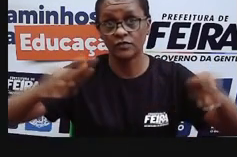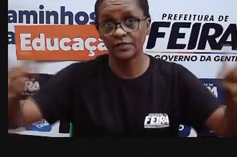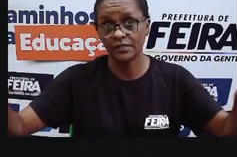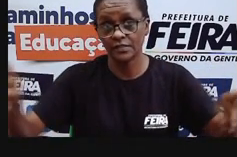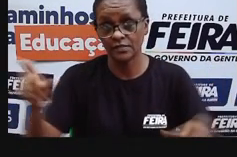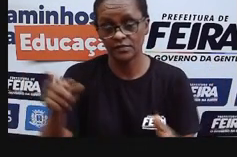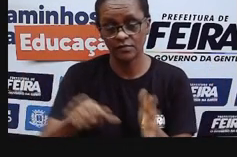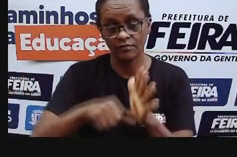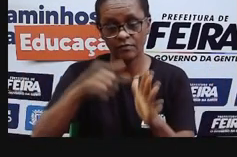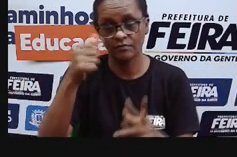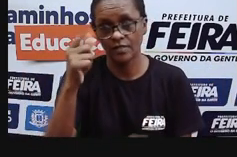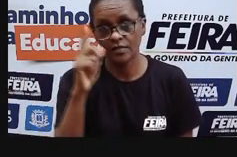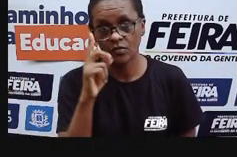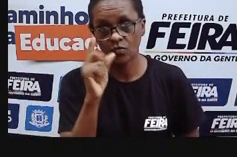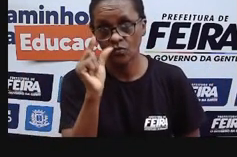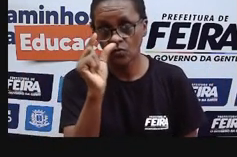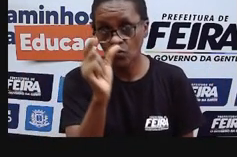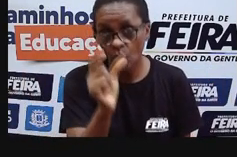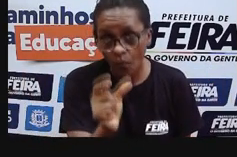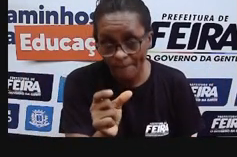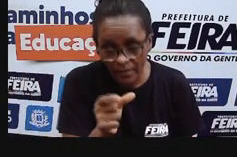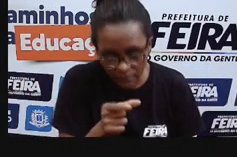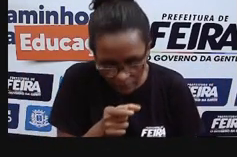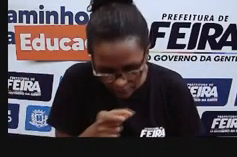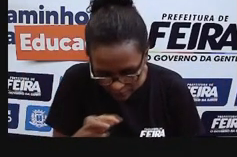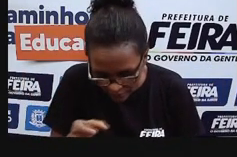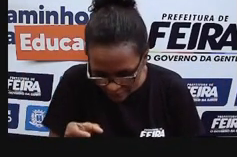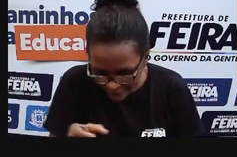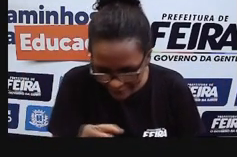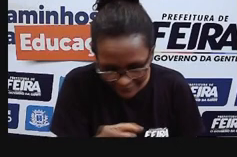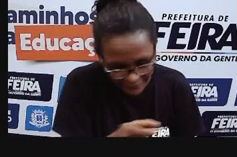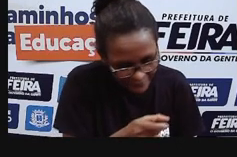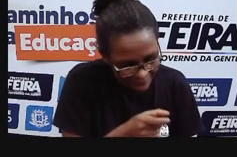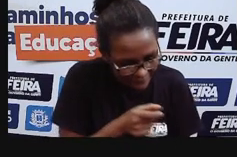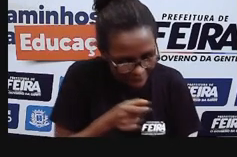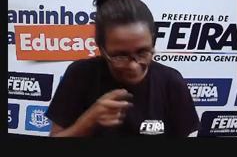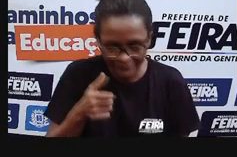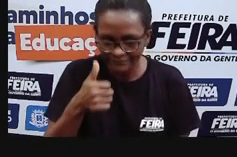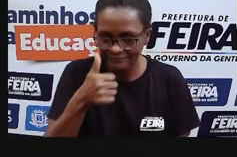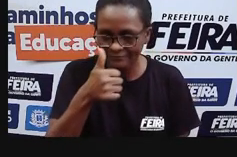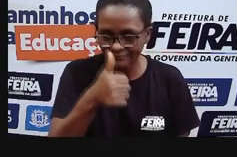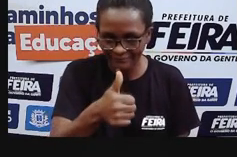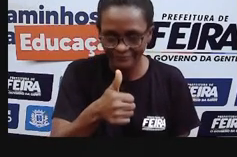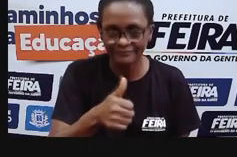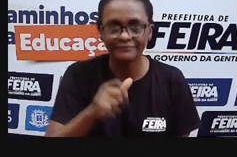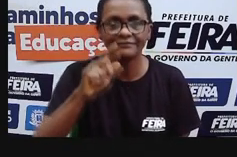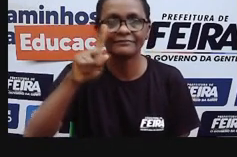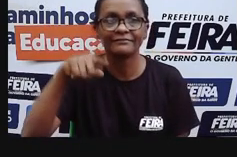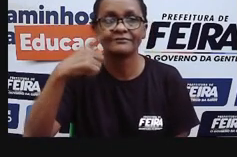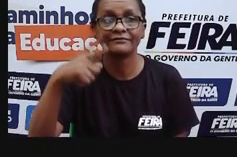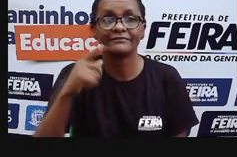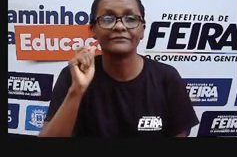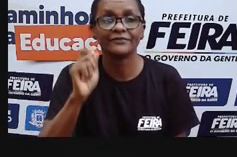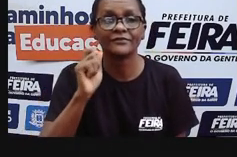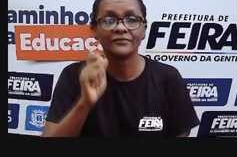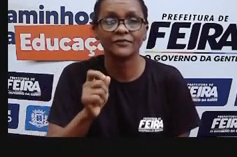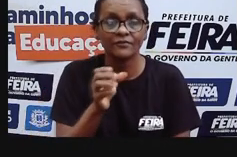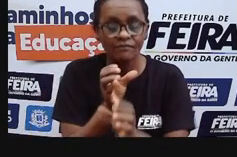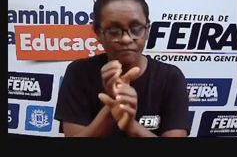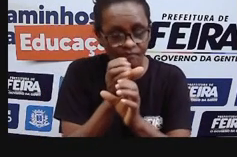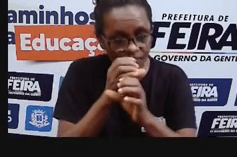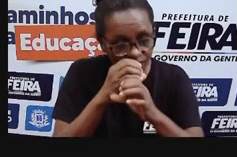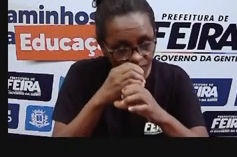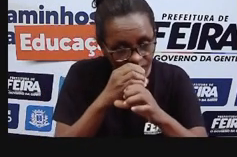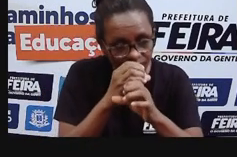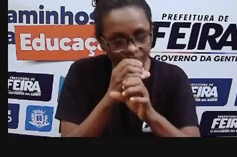né? E ela, de uma forma geral, ela é um instrumento ótico de observação. O que acontece? Vamos imaginar aqui,